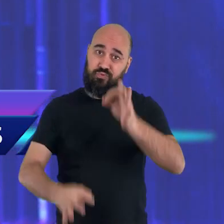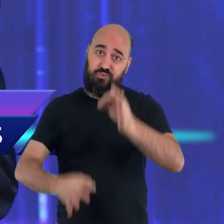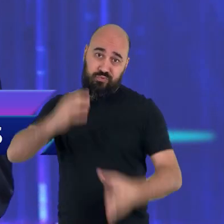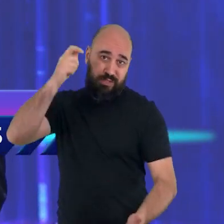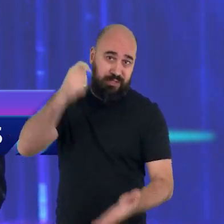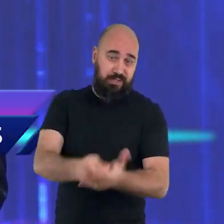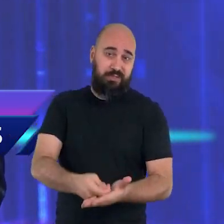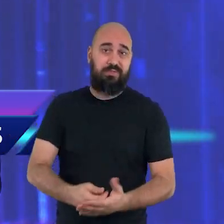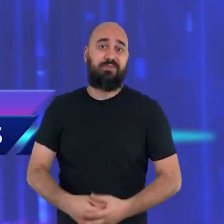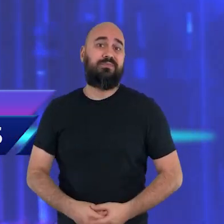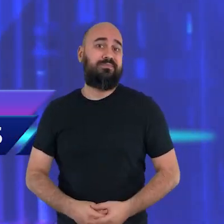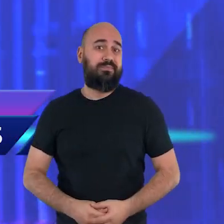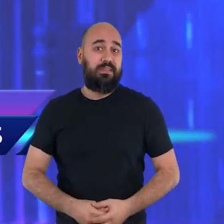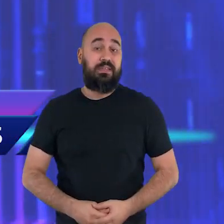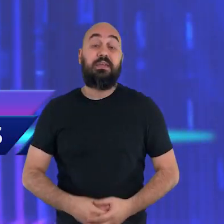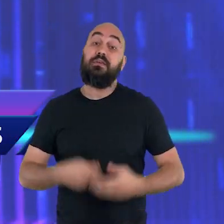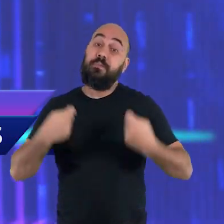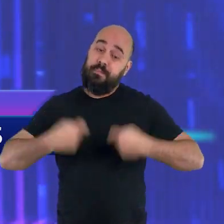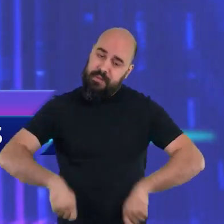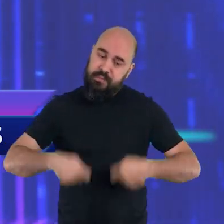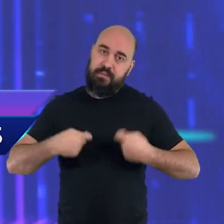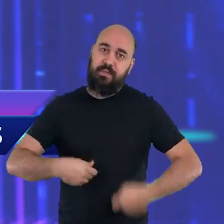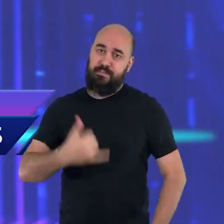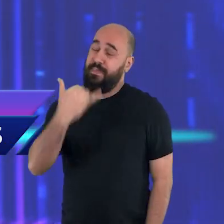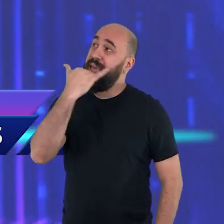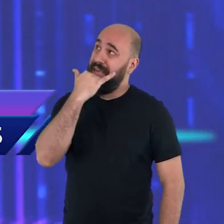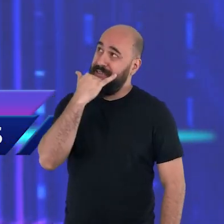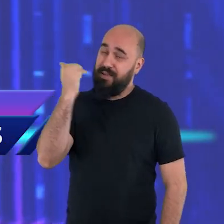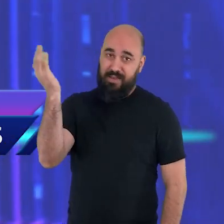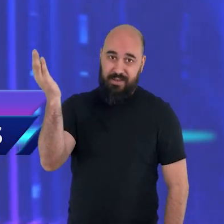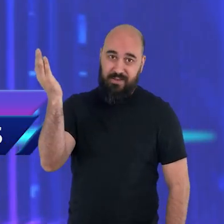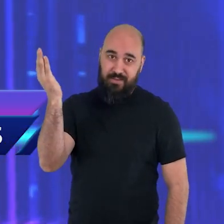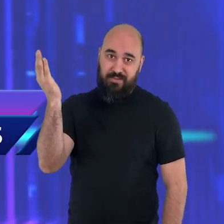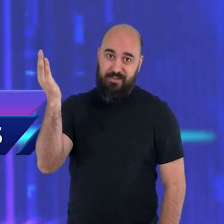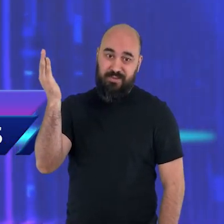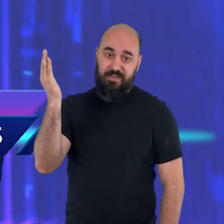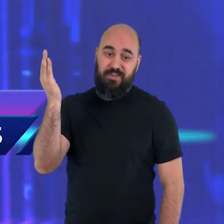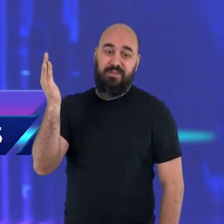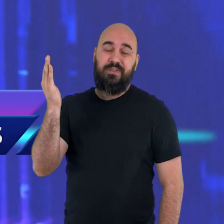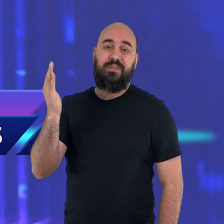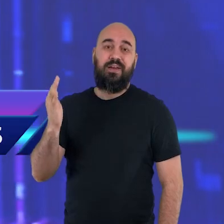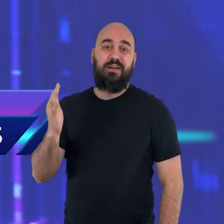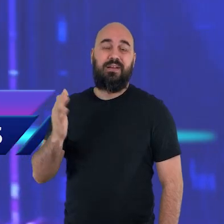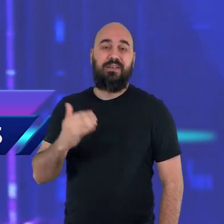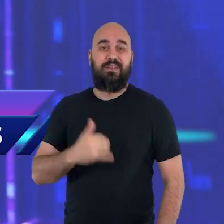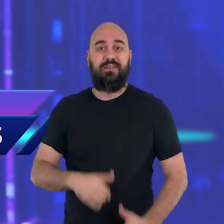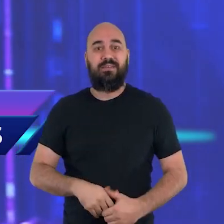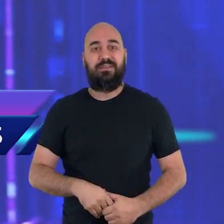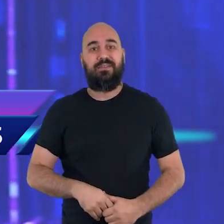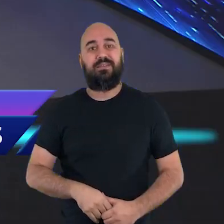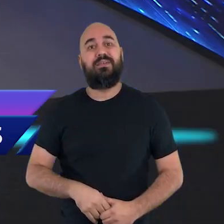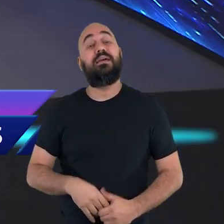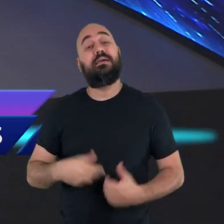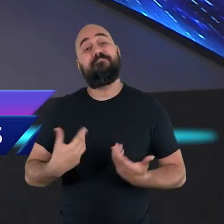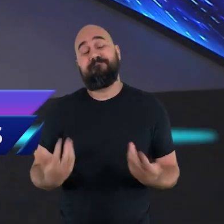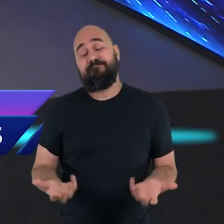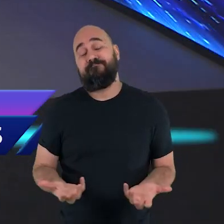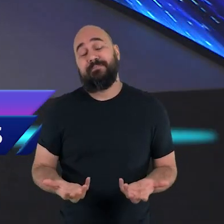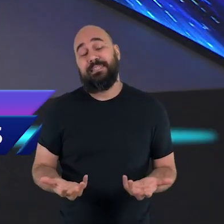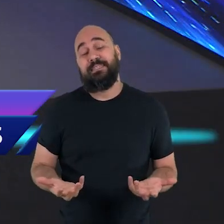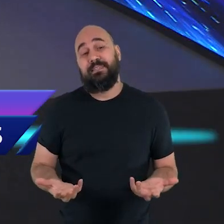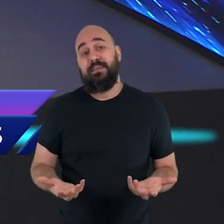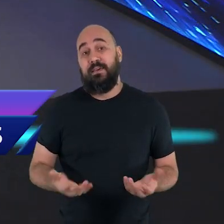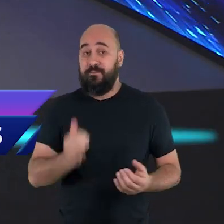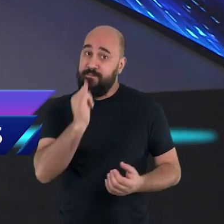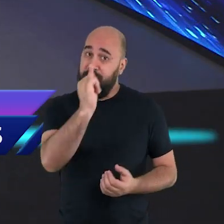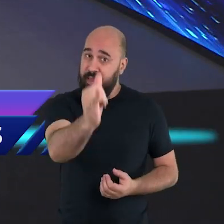perdoados pelo Senhor. Ele que leva a minha culpa e a sua culpa. Agora, deixa te